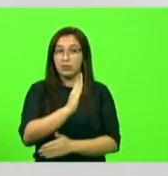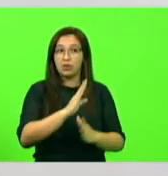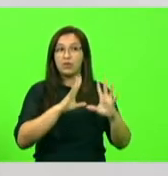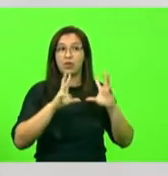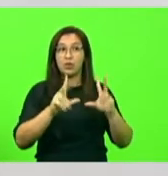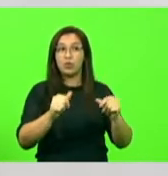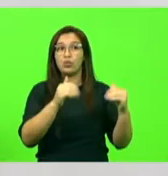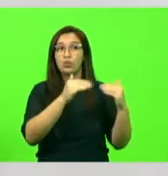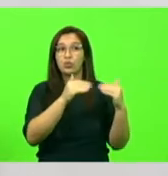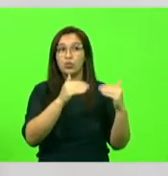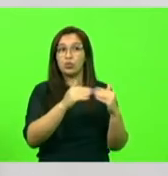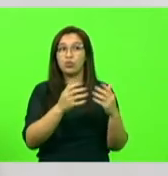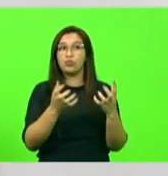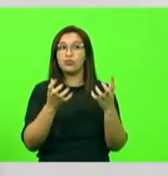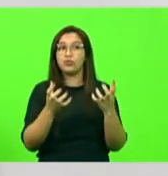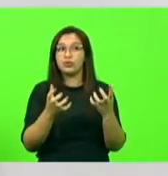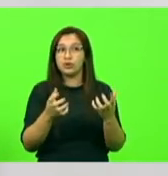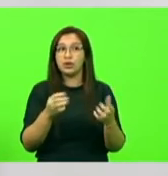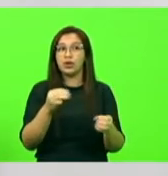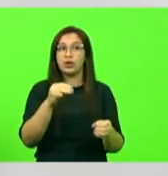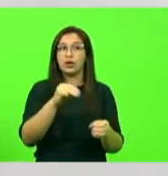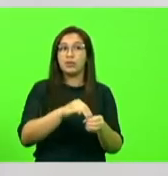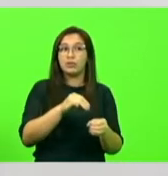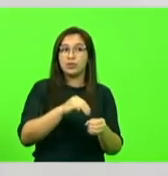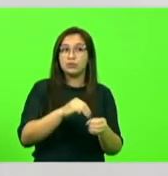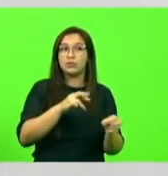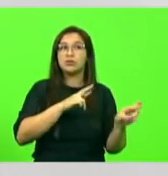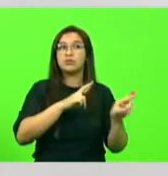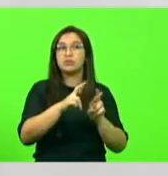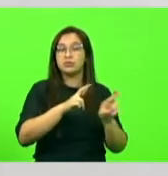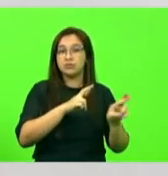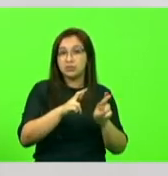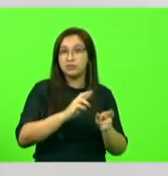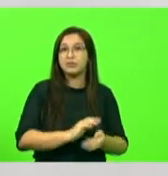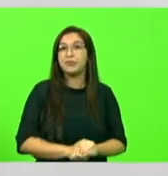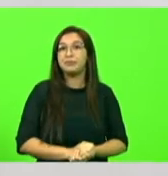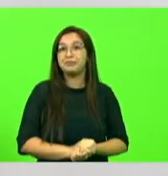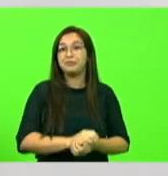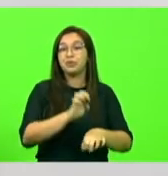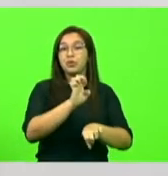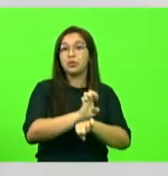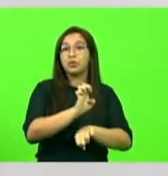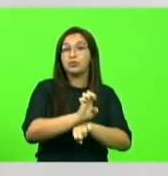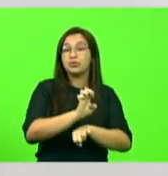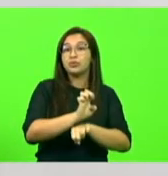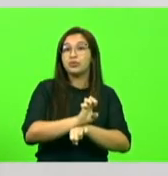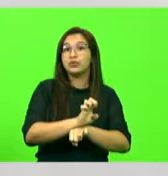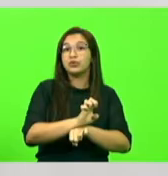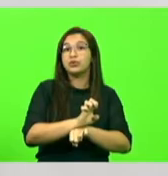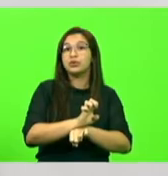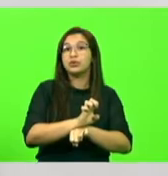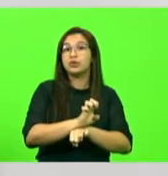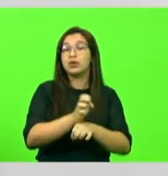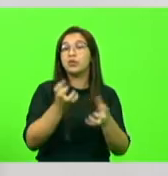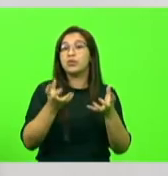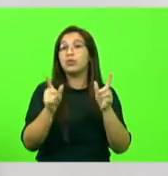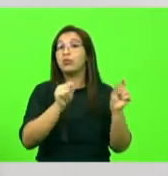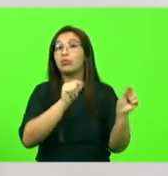municipalização da rodovia e que o Estado só, só fizesse duas coisas,